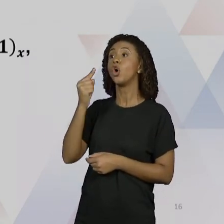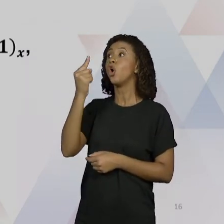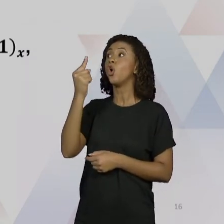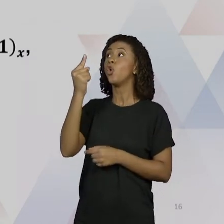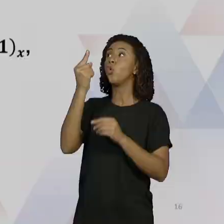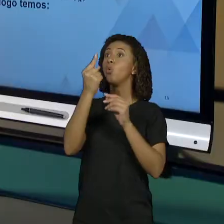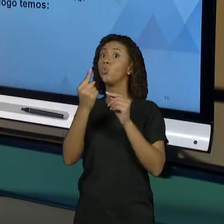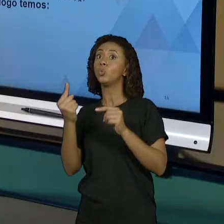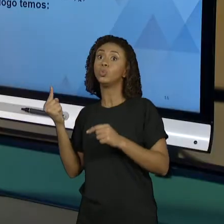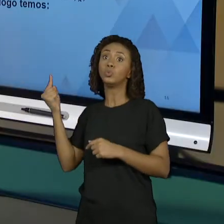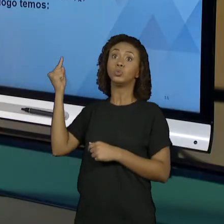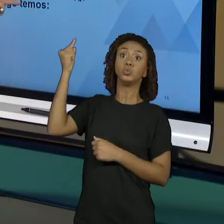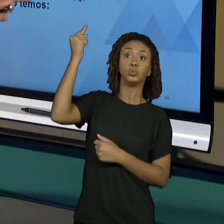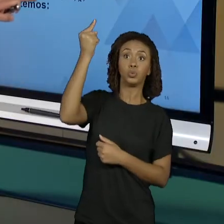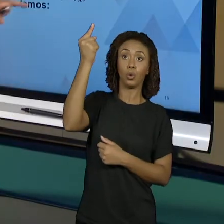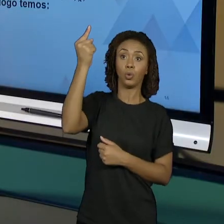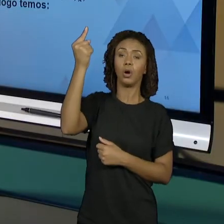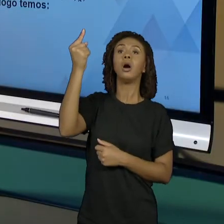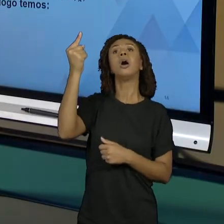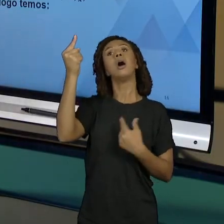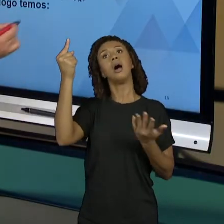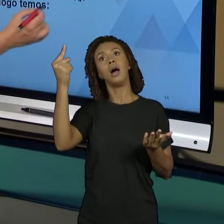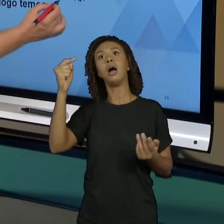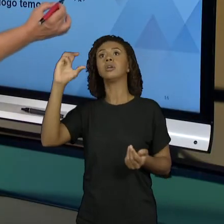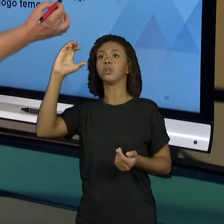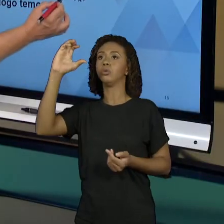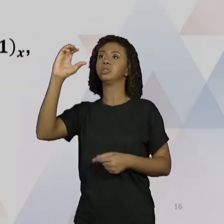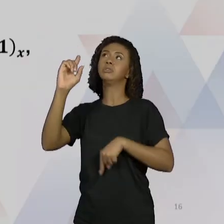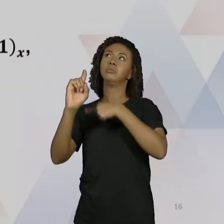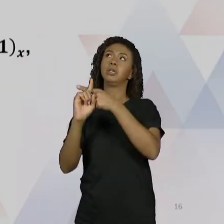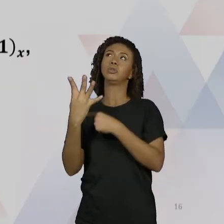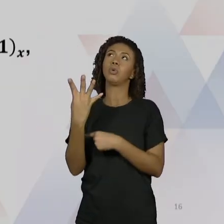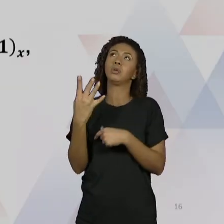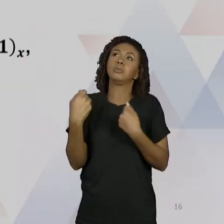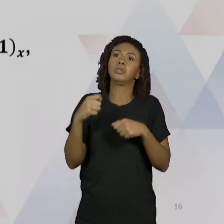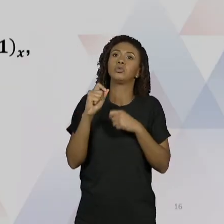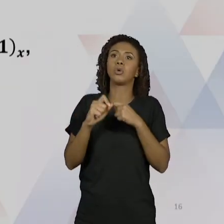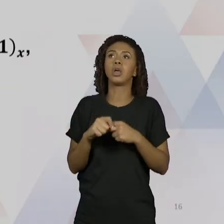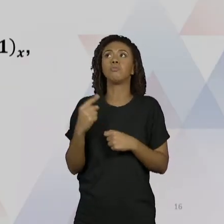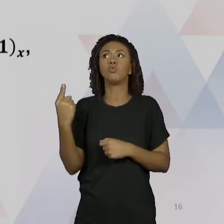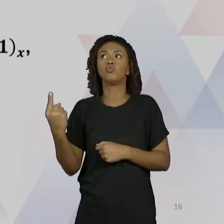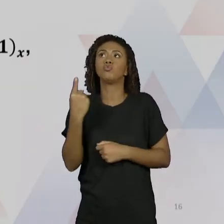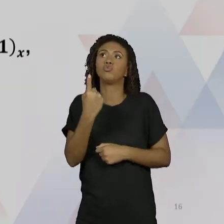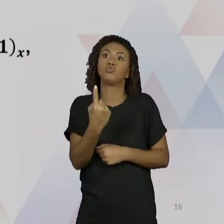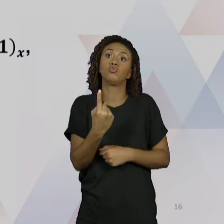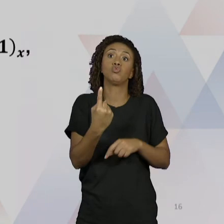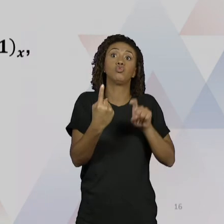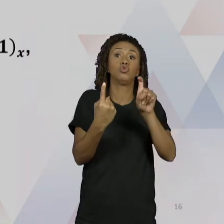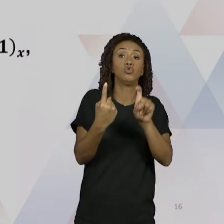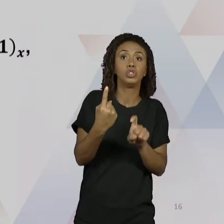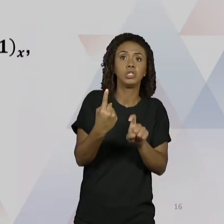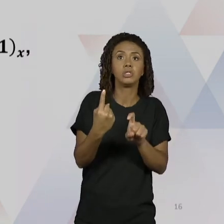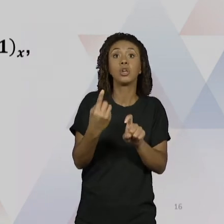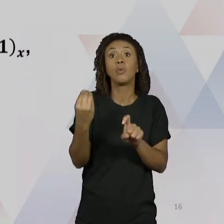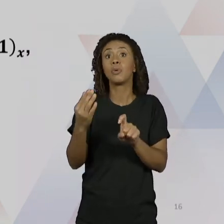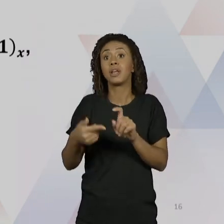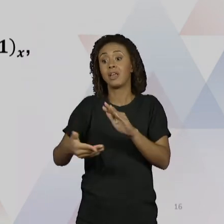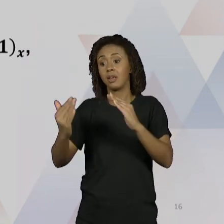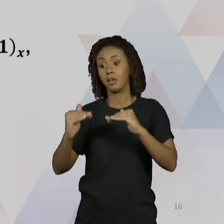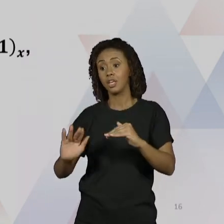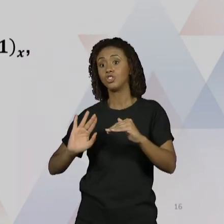Então na verdade o C mais 4 tem que ser algo do tipo 1, 1, X porque eu já tenho 1 aqui embaixo.